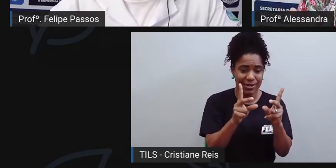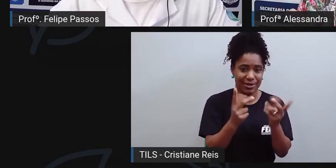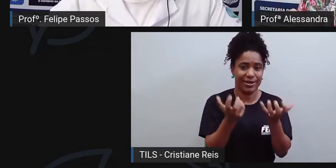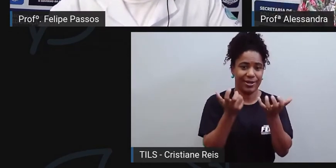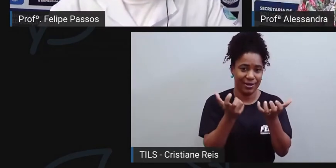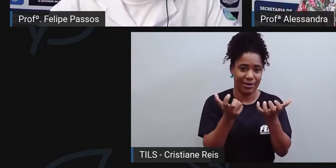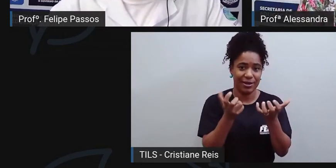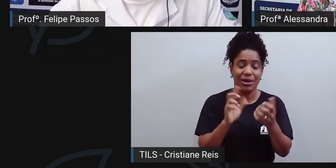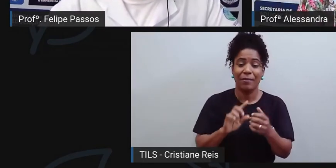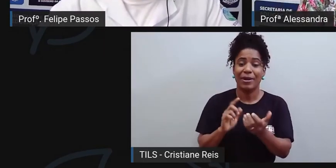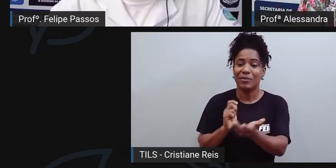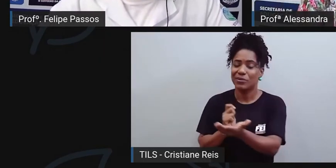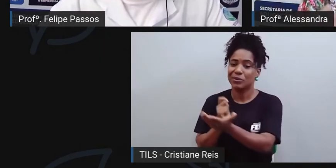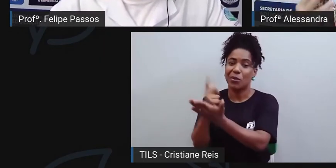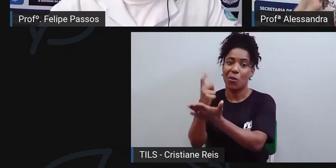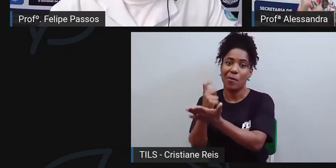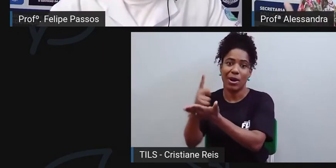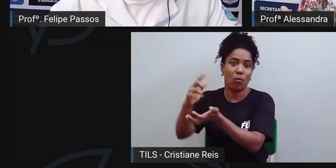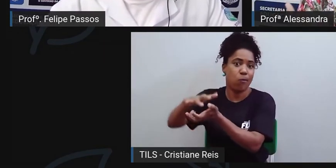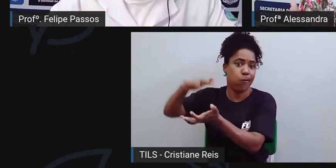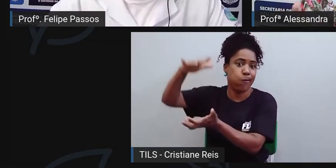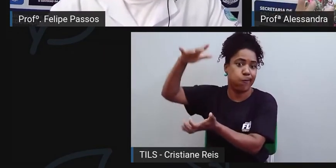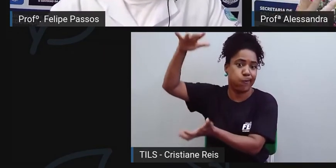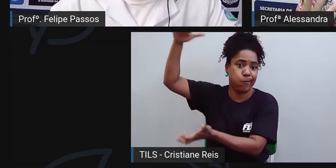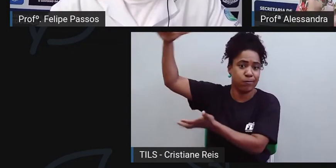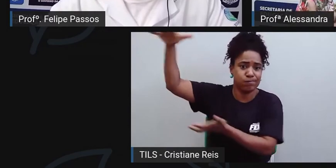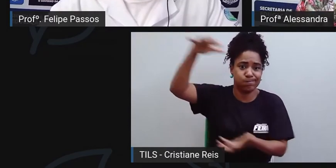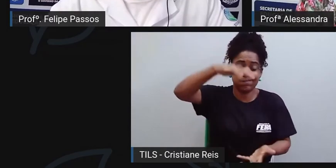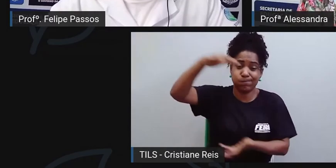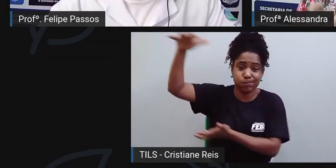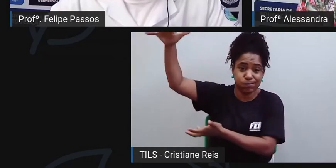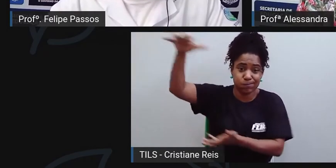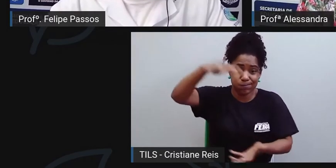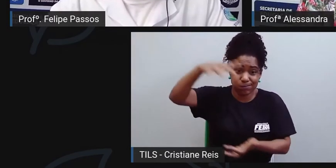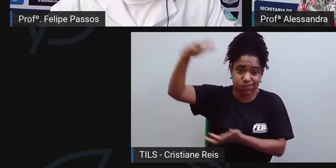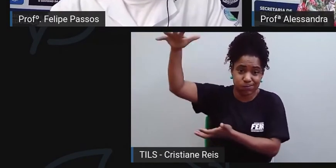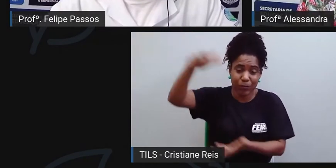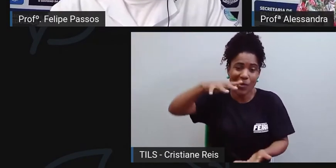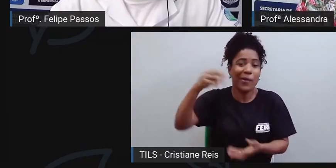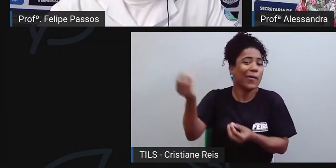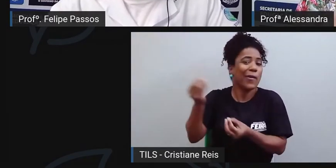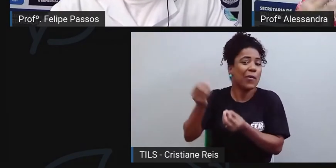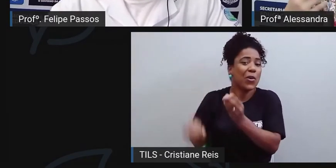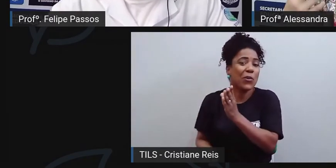que é comercializado, ele é tão grande que é muito difícil